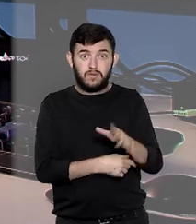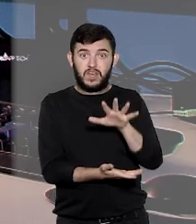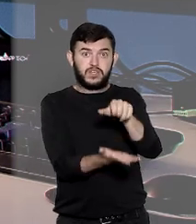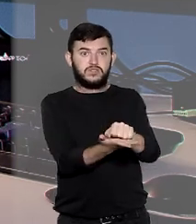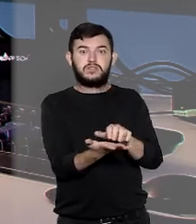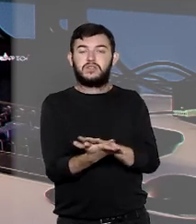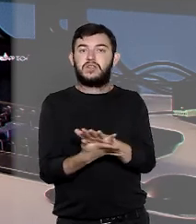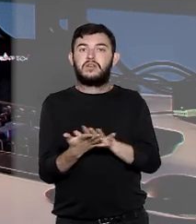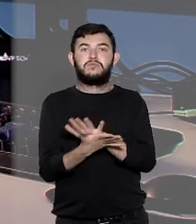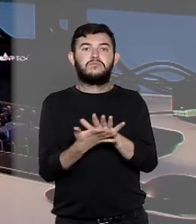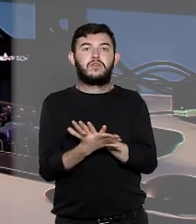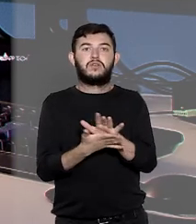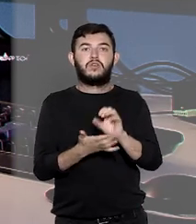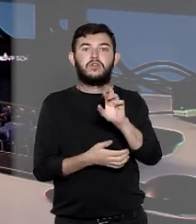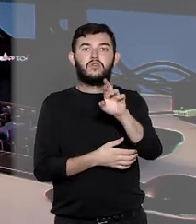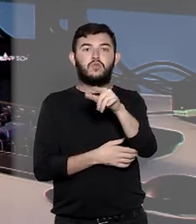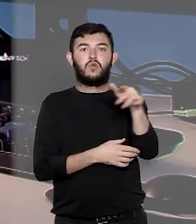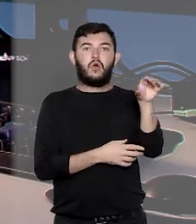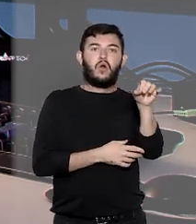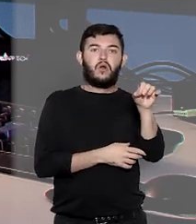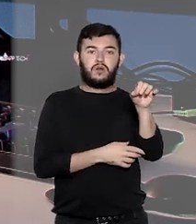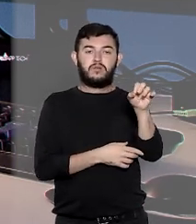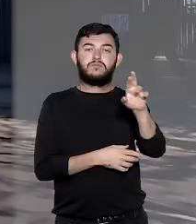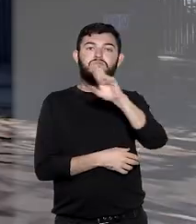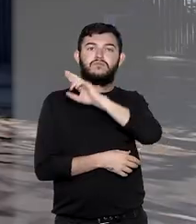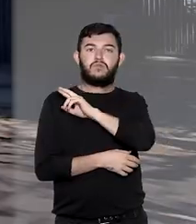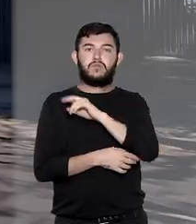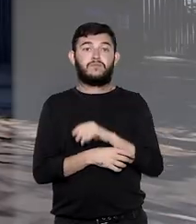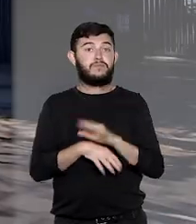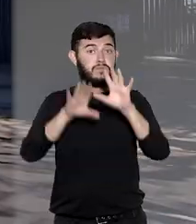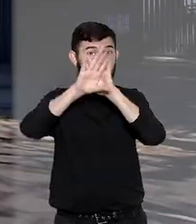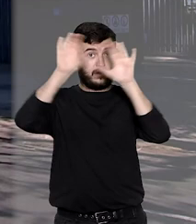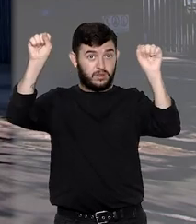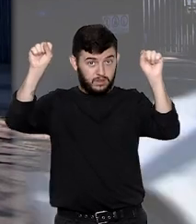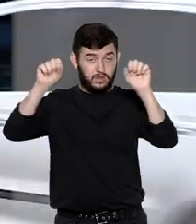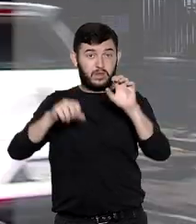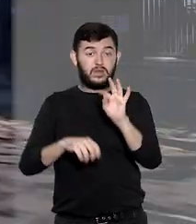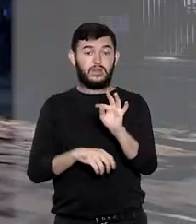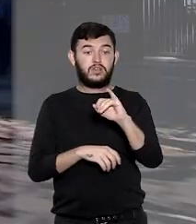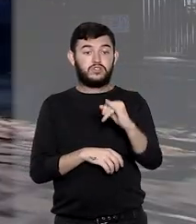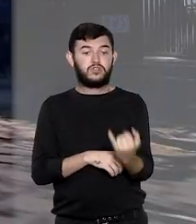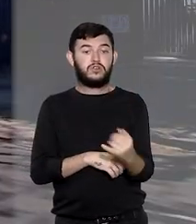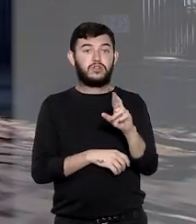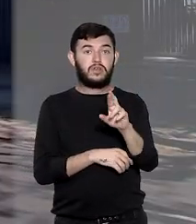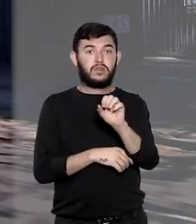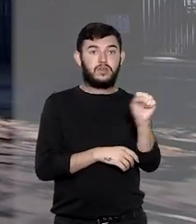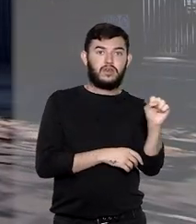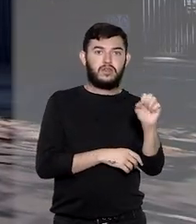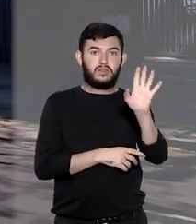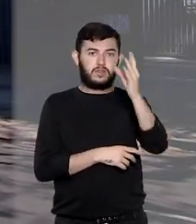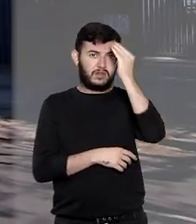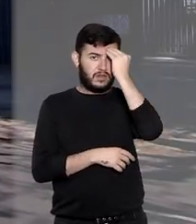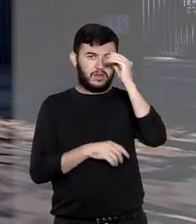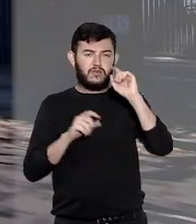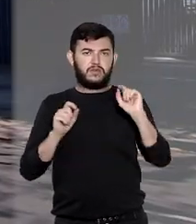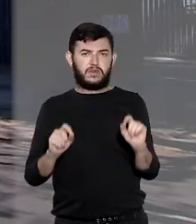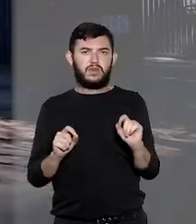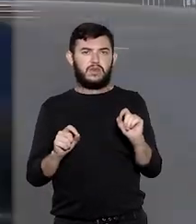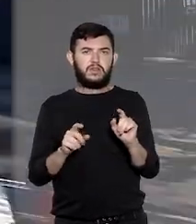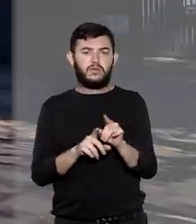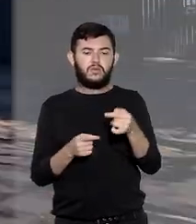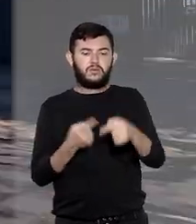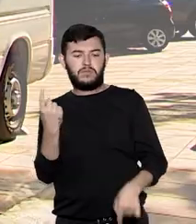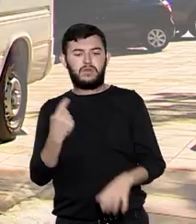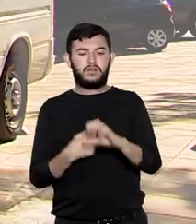não ter sido registrado nos órgãos competentes. O TJ do Rio Grande do Sul entendeu que o caráter inovador não está na